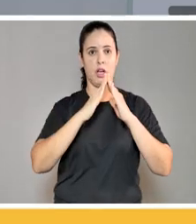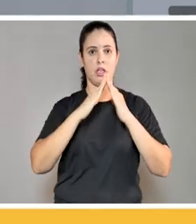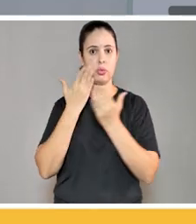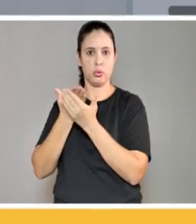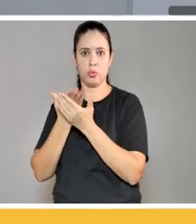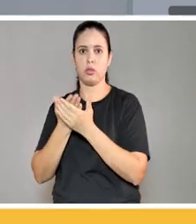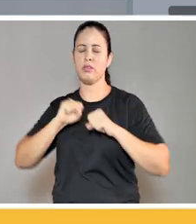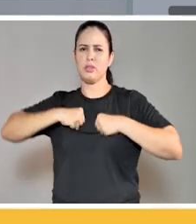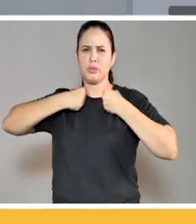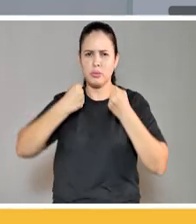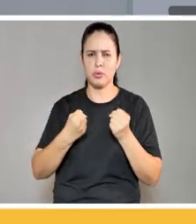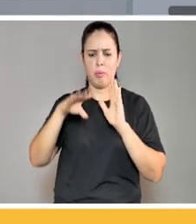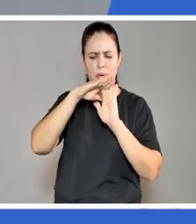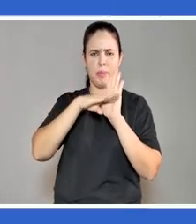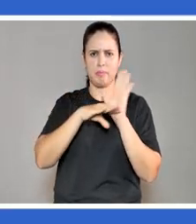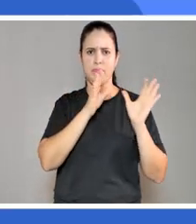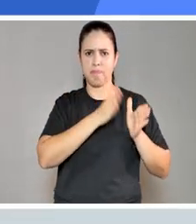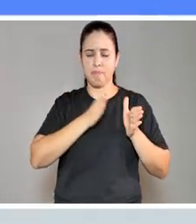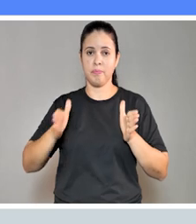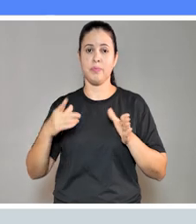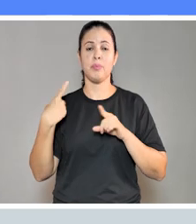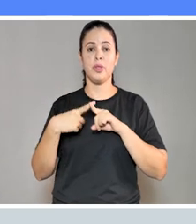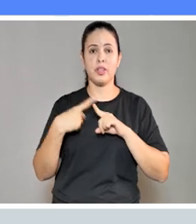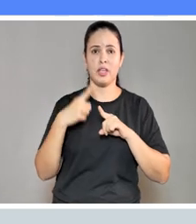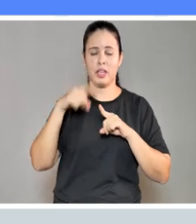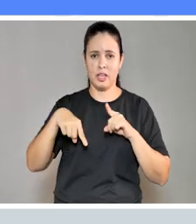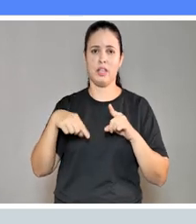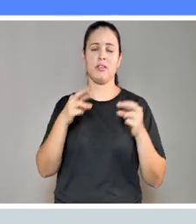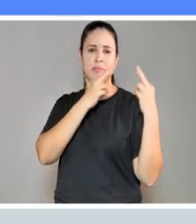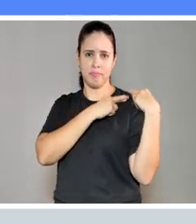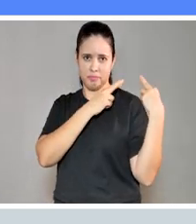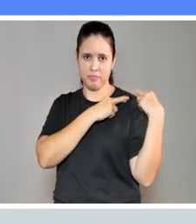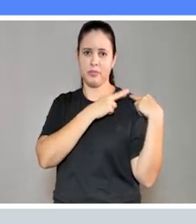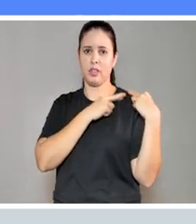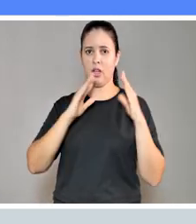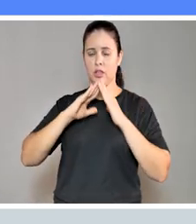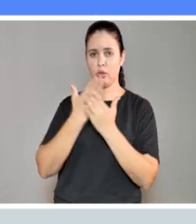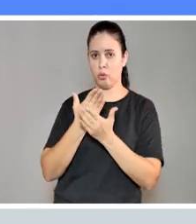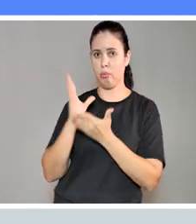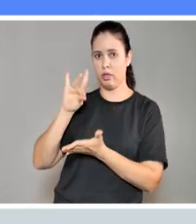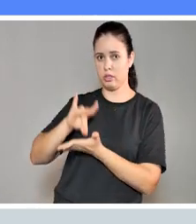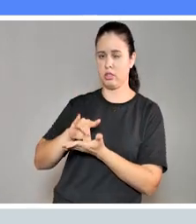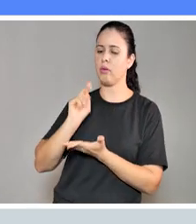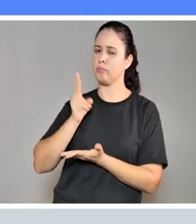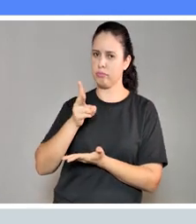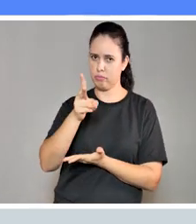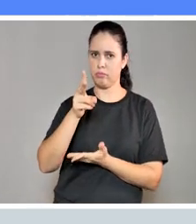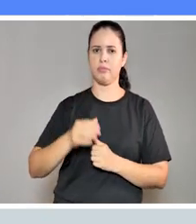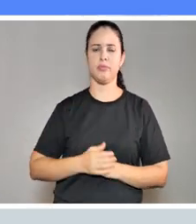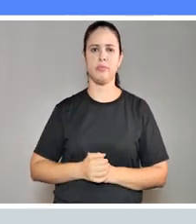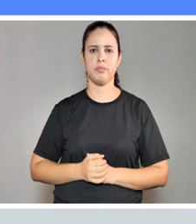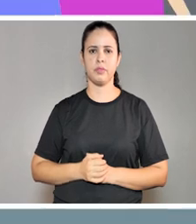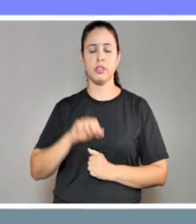exige bastante comprometimento e disciplina. Afinal, as obrigações e responsabilidades do ensino presencial vão continuar.